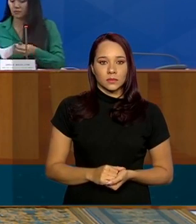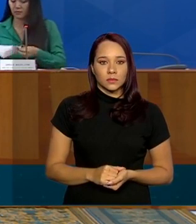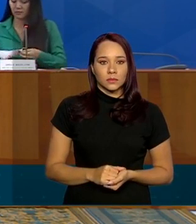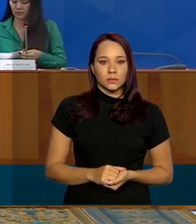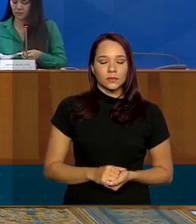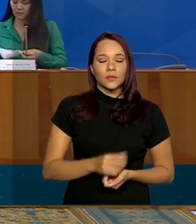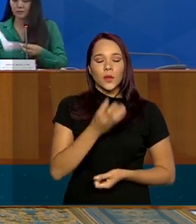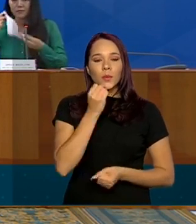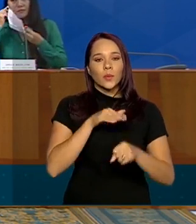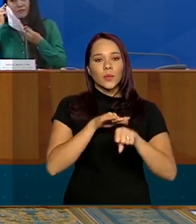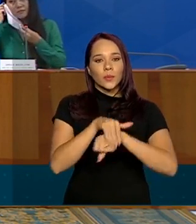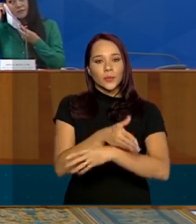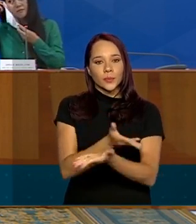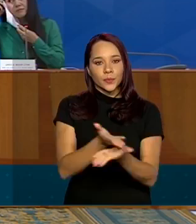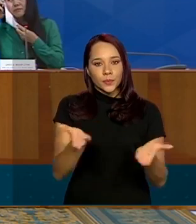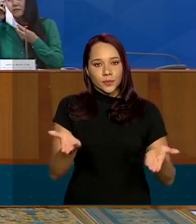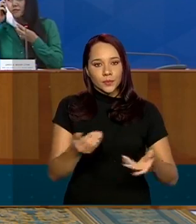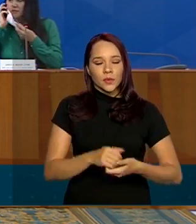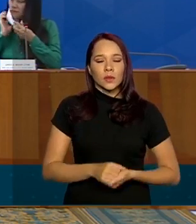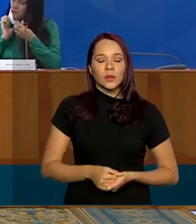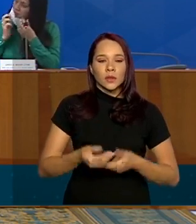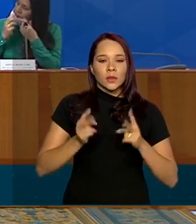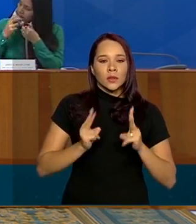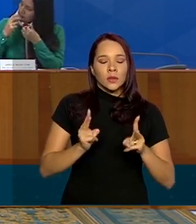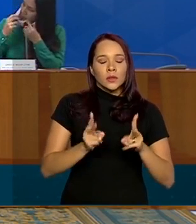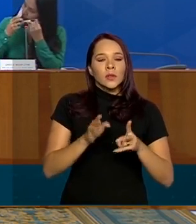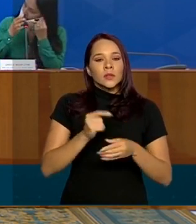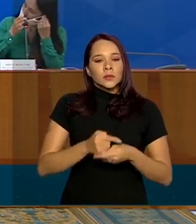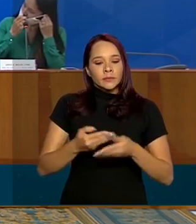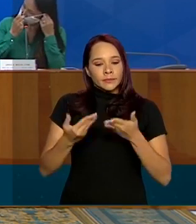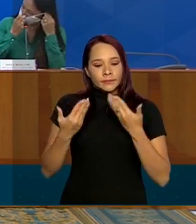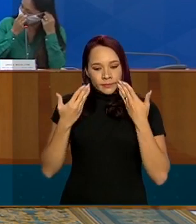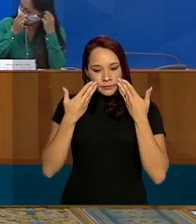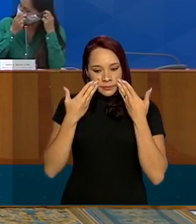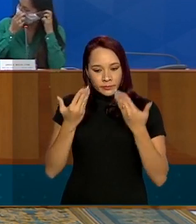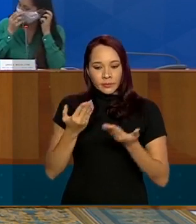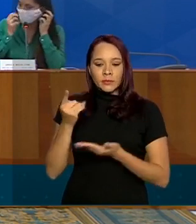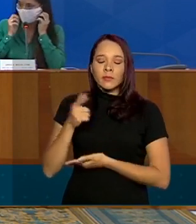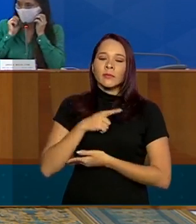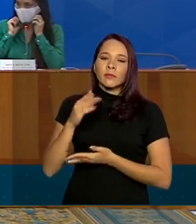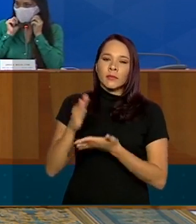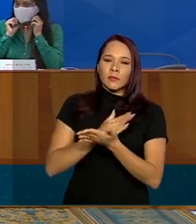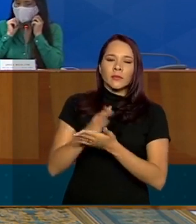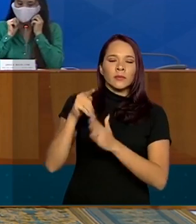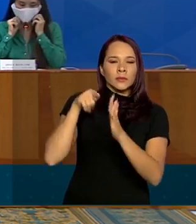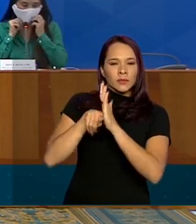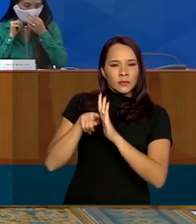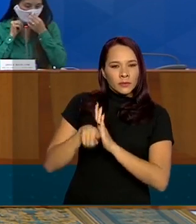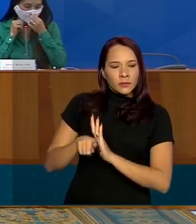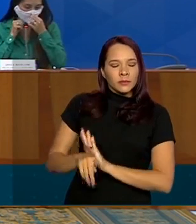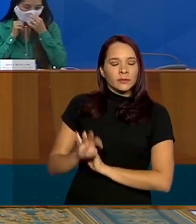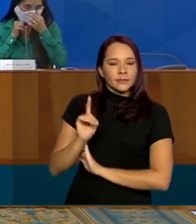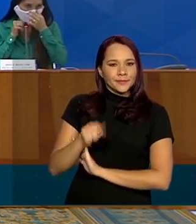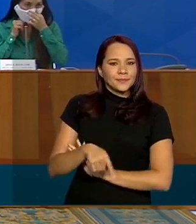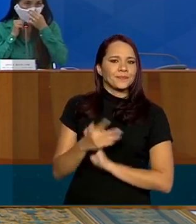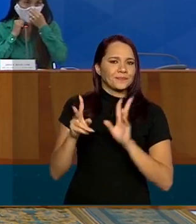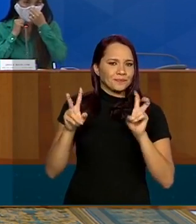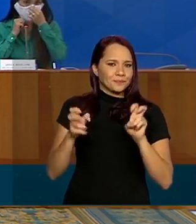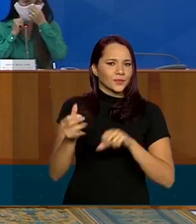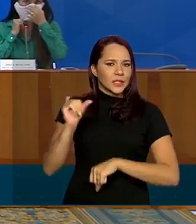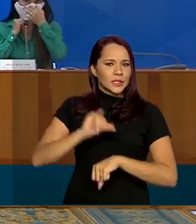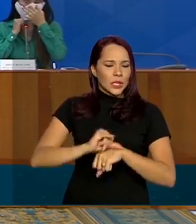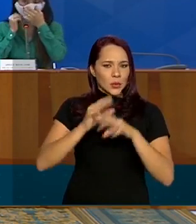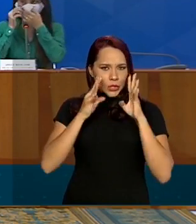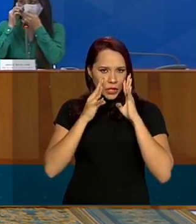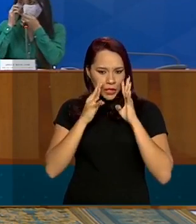boa noite a todos seguindo a ordem das apresentações nós temos aqui algumas perguntas em relação aos centros